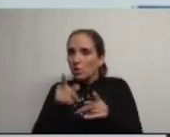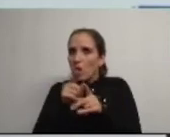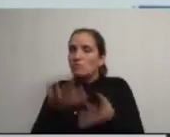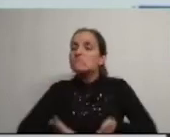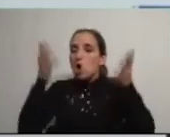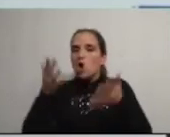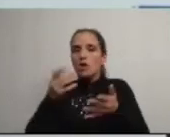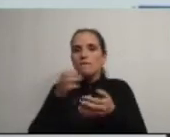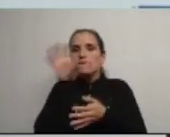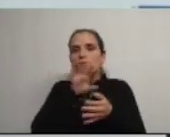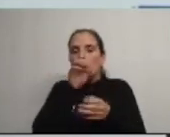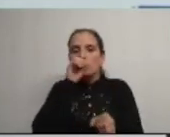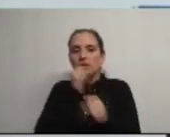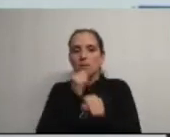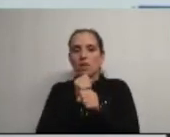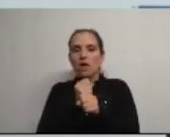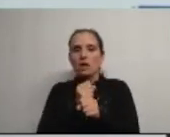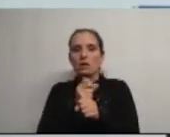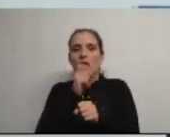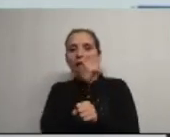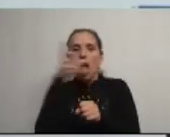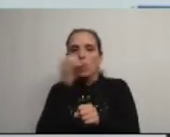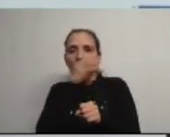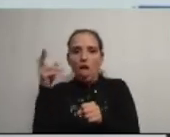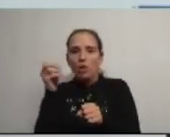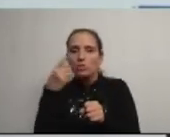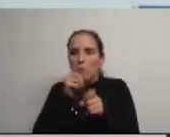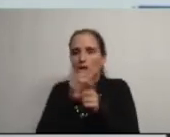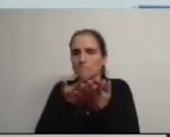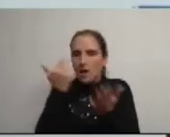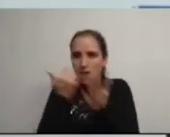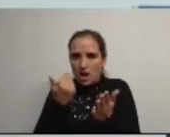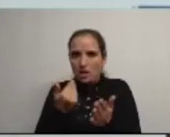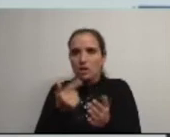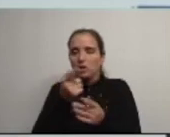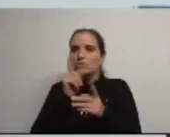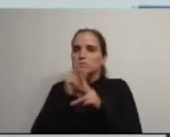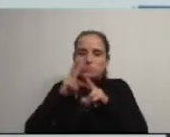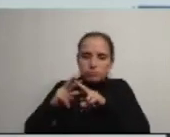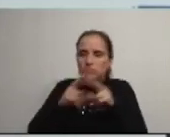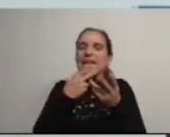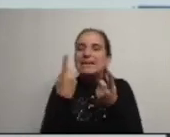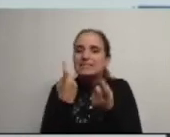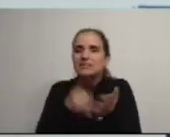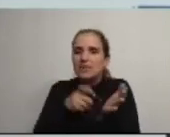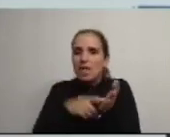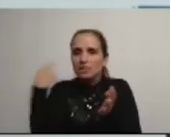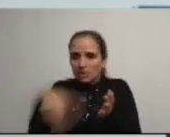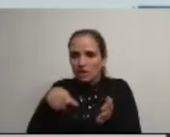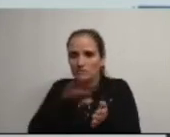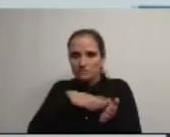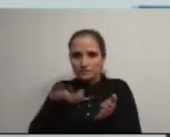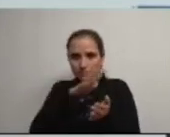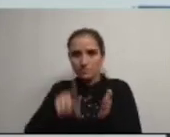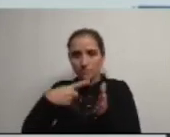finalmente a forma de trabalhar na base de muitos dos erros que têm existido que faça um diagnóstico realista das necessidades do Conselho para depois